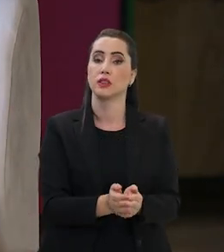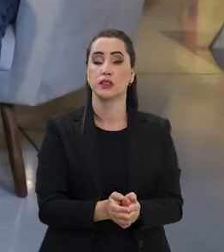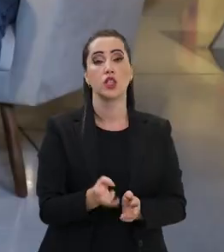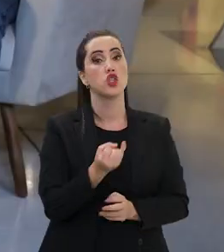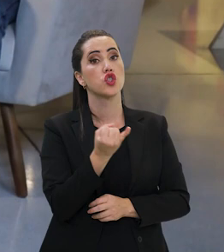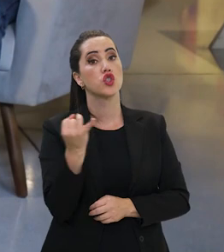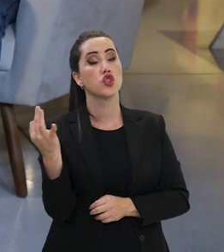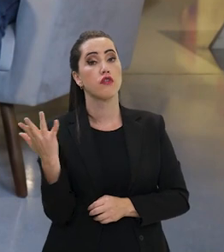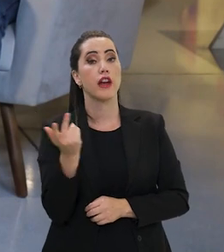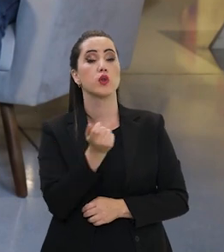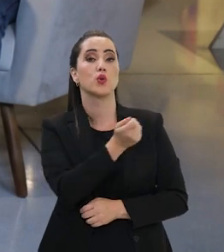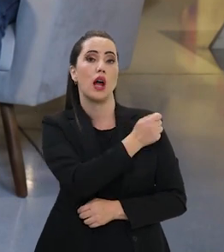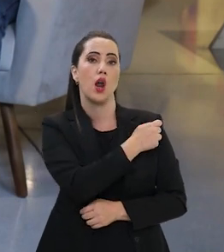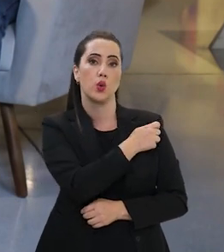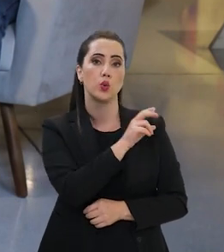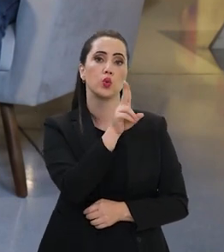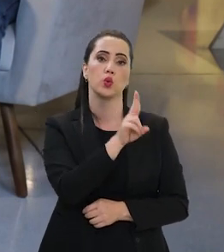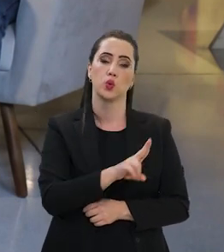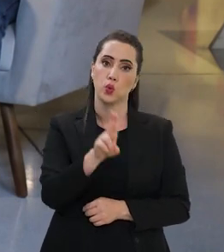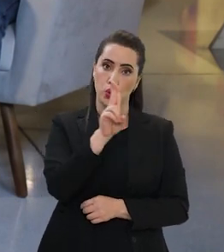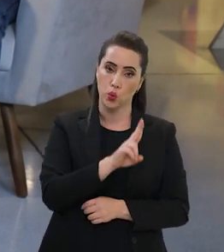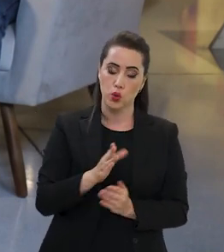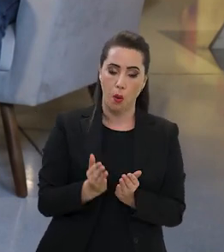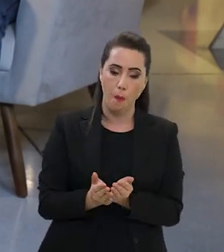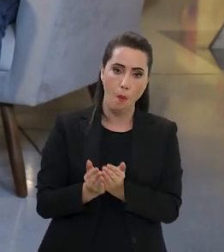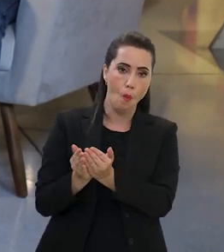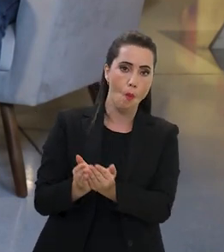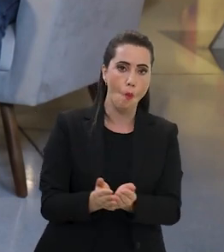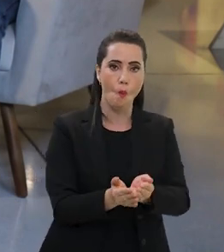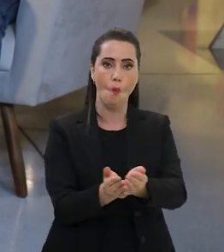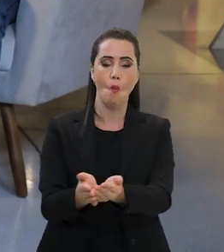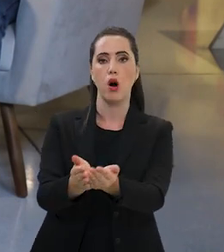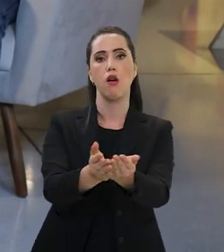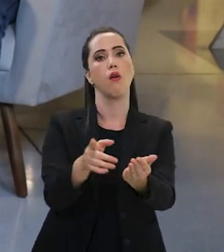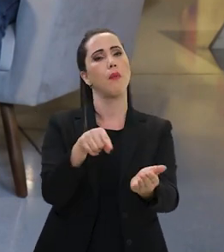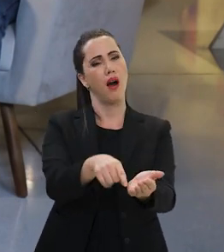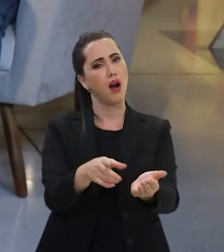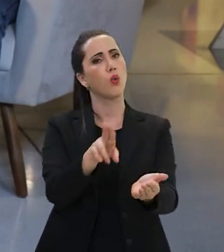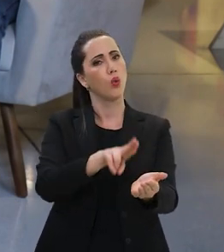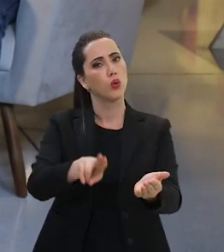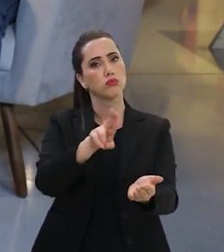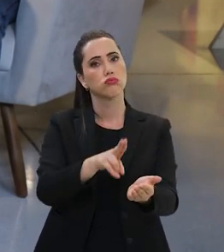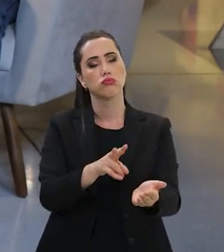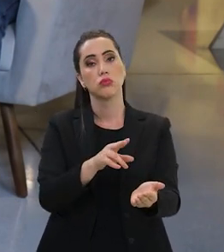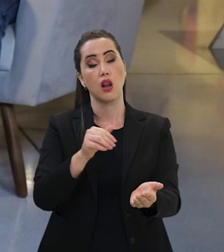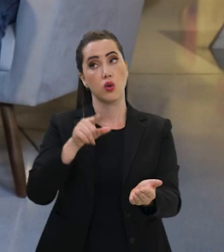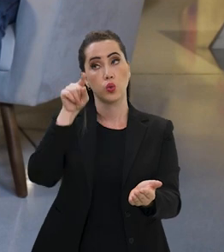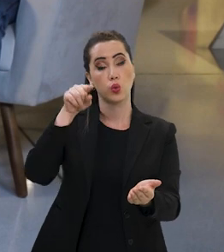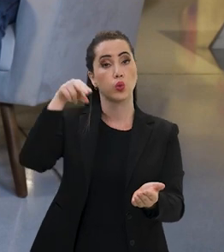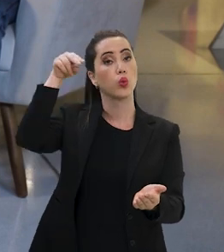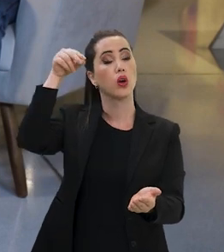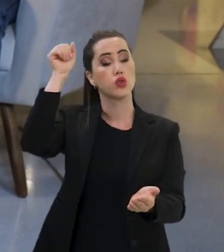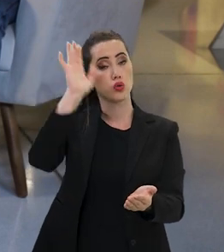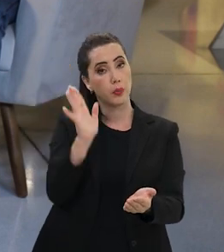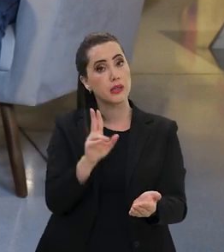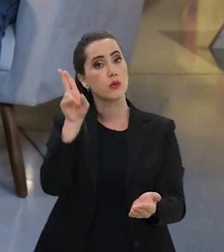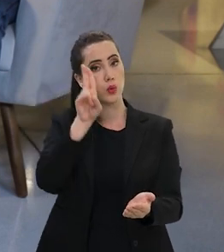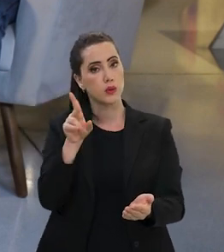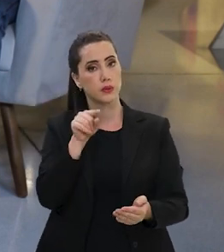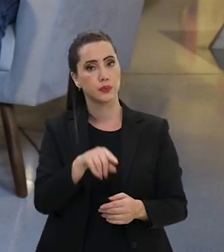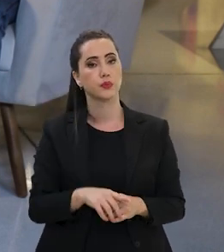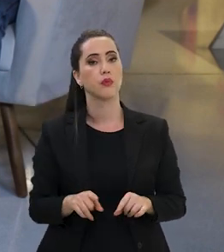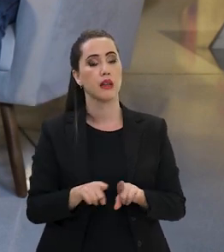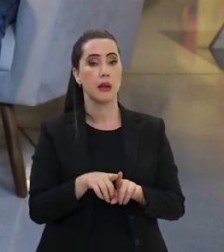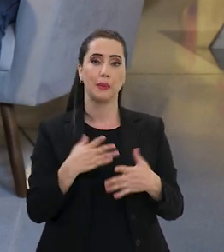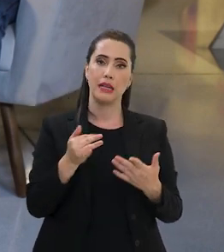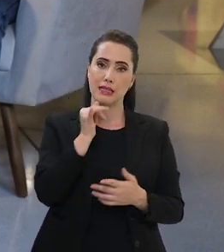né? Muitos dos nossos estudantes na região norte, eles se movimentam, eles se transportam por meio de barcos, enfim. Então, esse programa